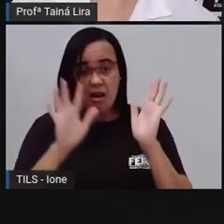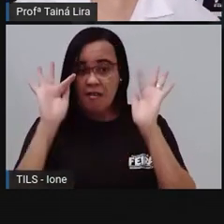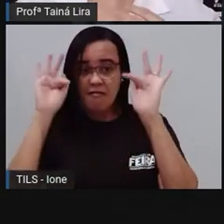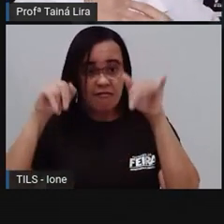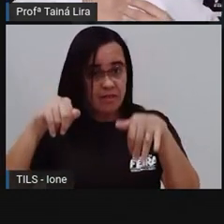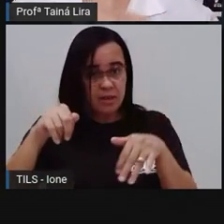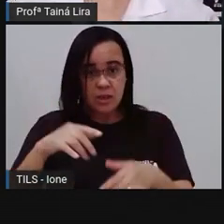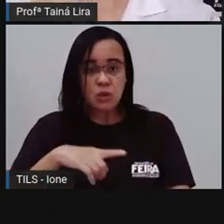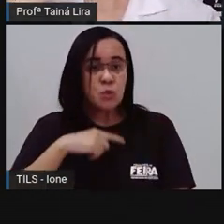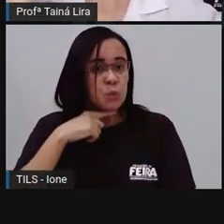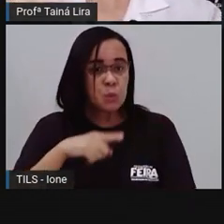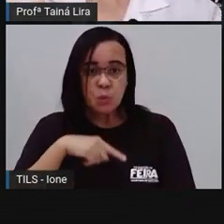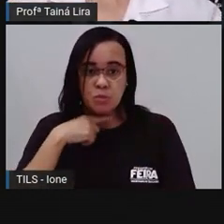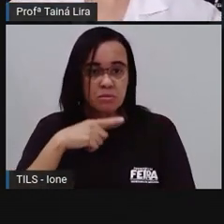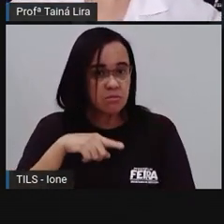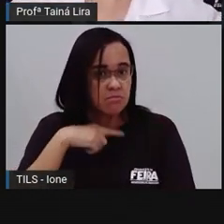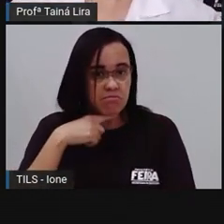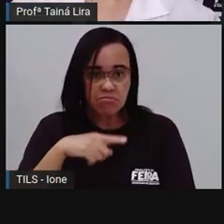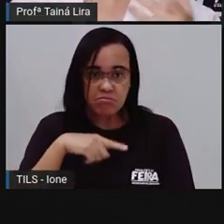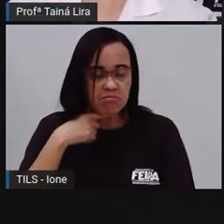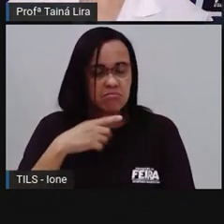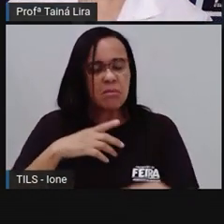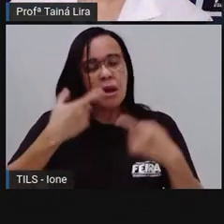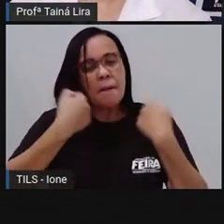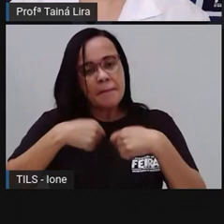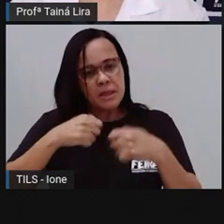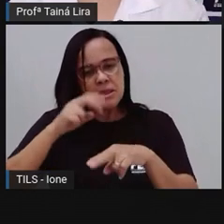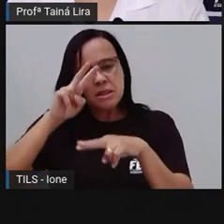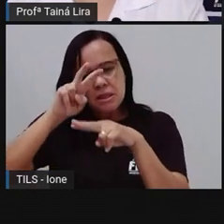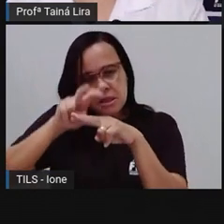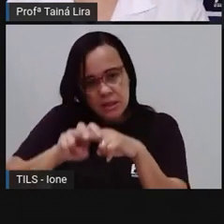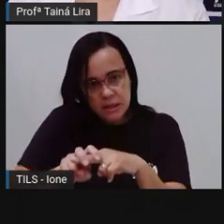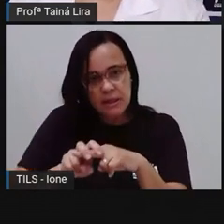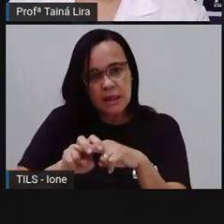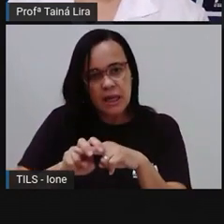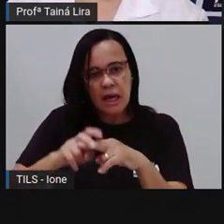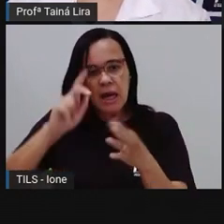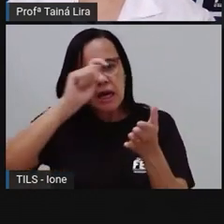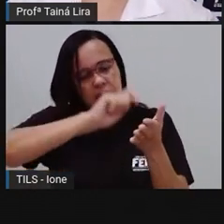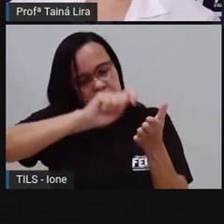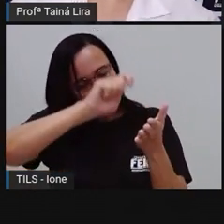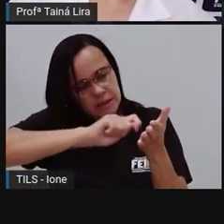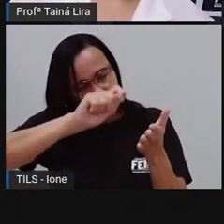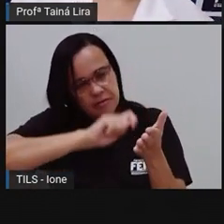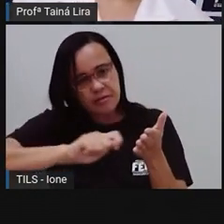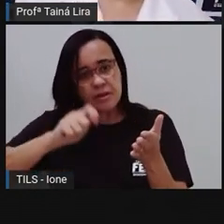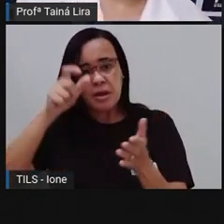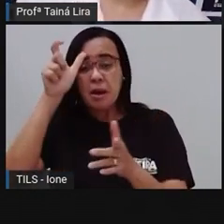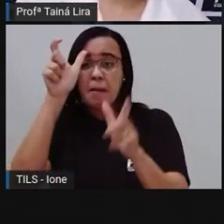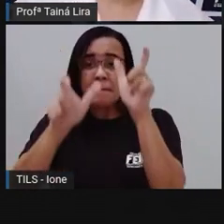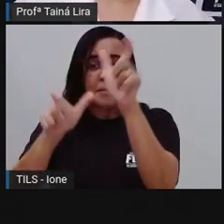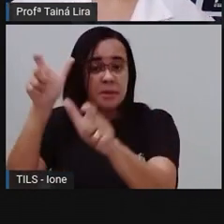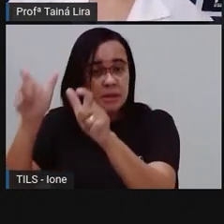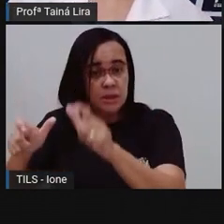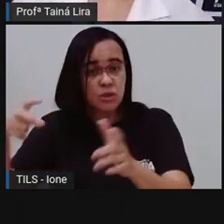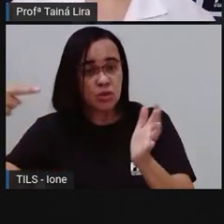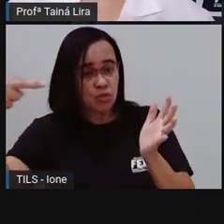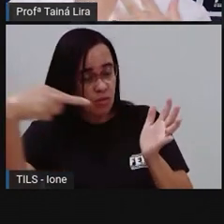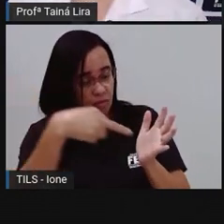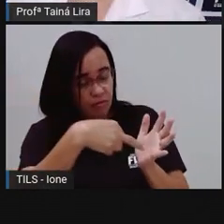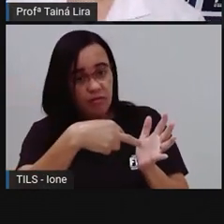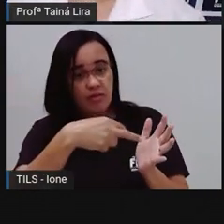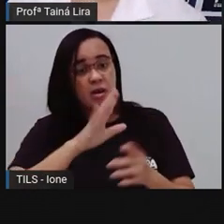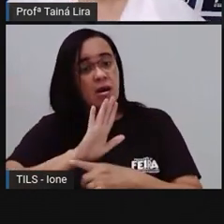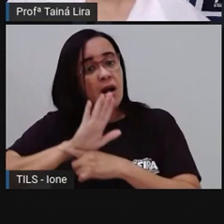você pode precisar ali, ó, sentar, escrever, alguém vai olhar, vai dizer, ó, aqui tá precisando melhorar,